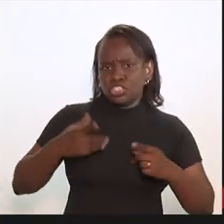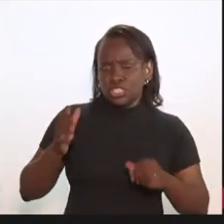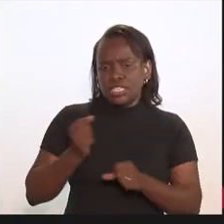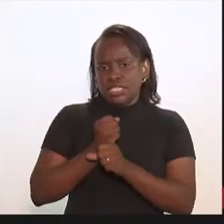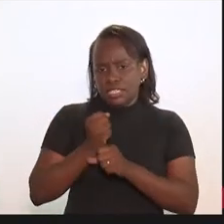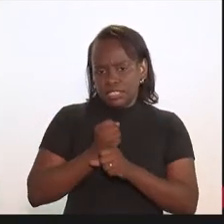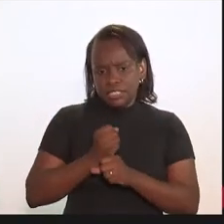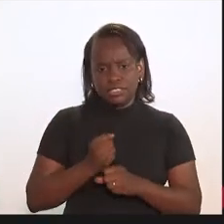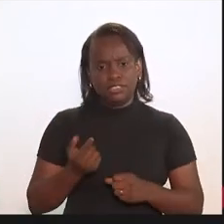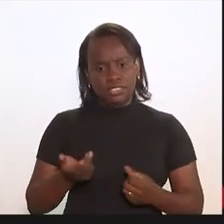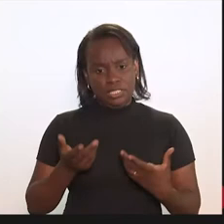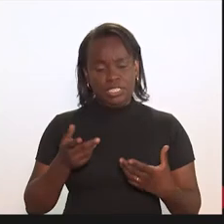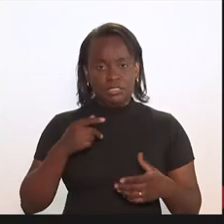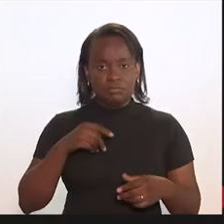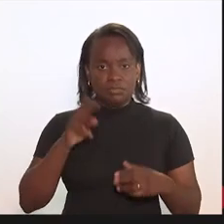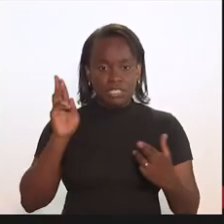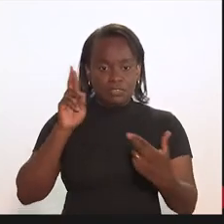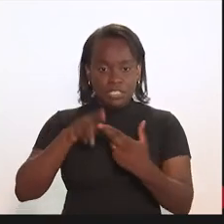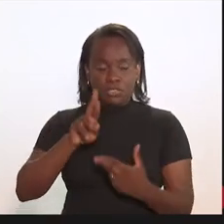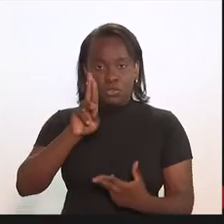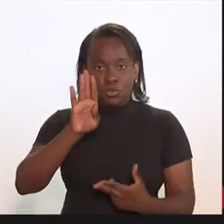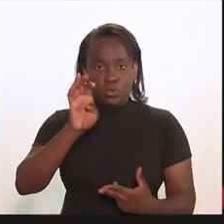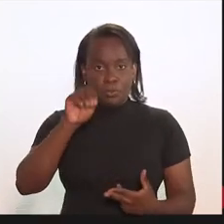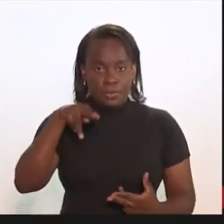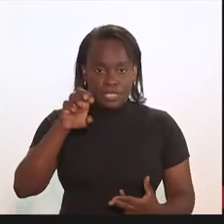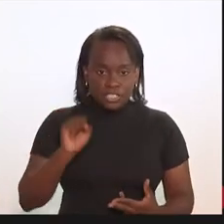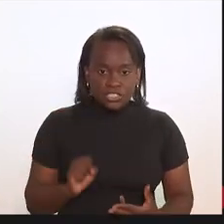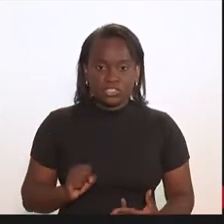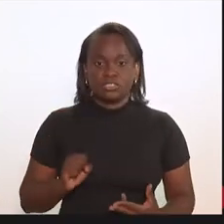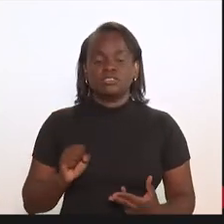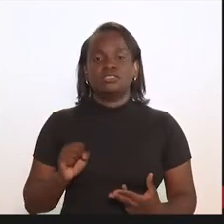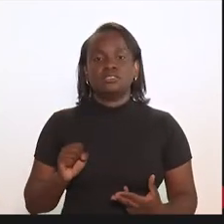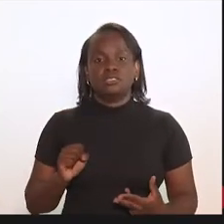politicamente. Eu queria aqui fazer uma referência a Rubinho,